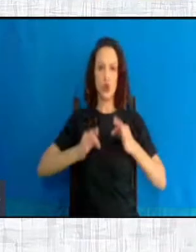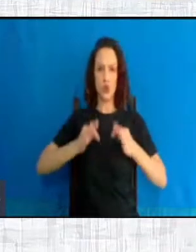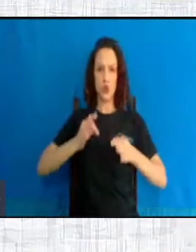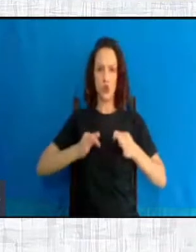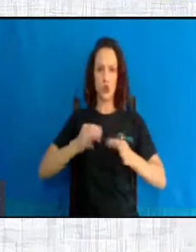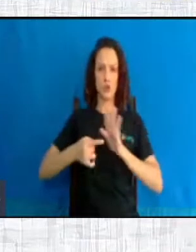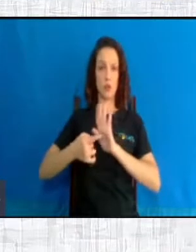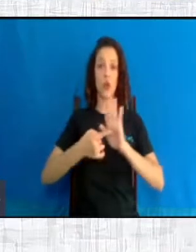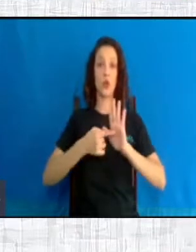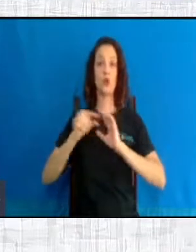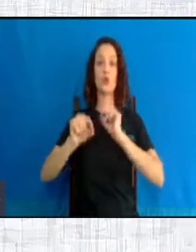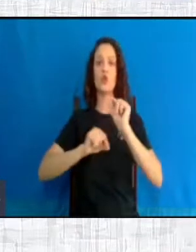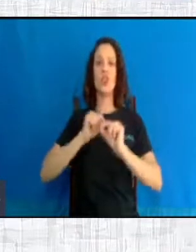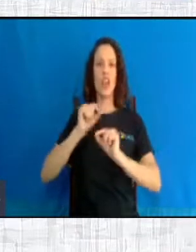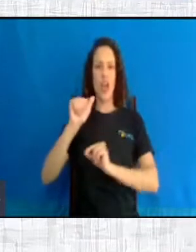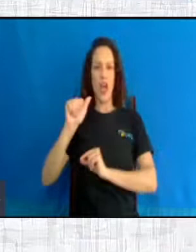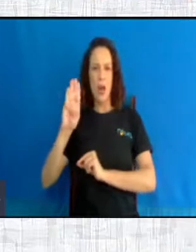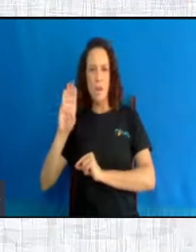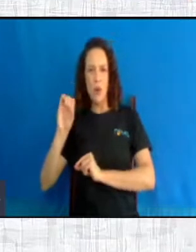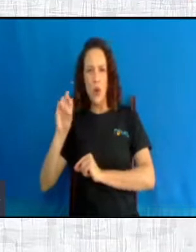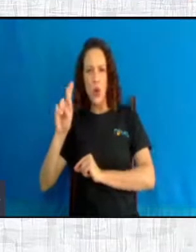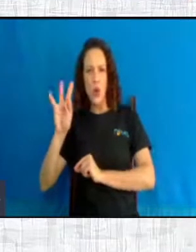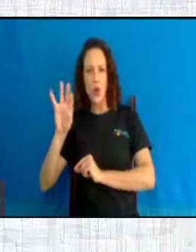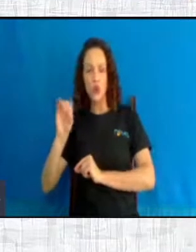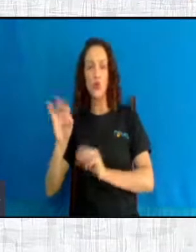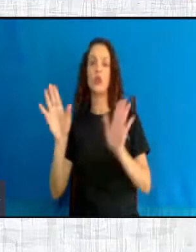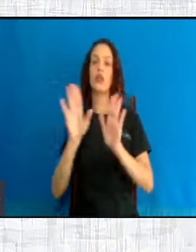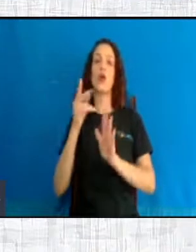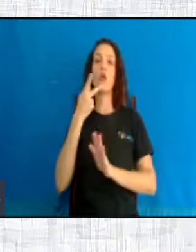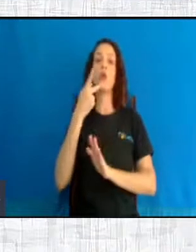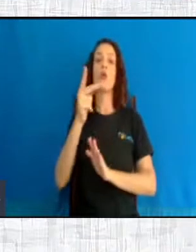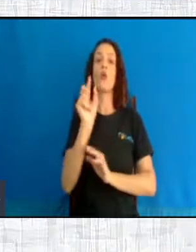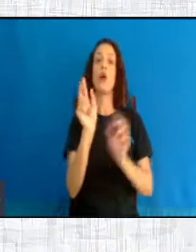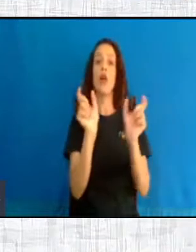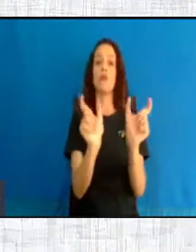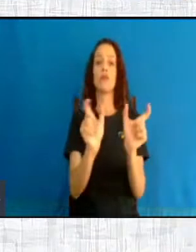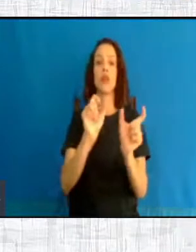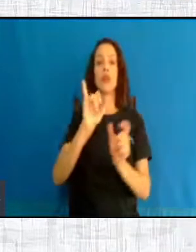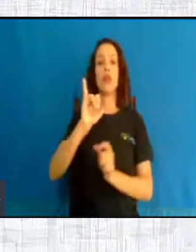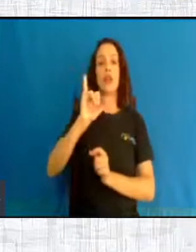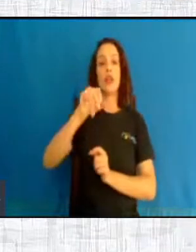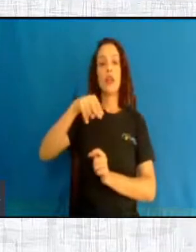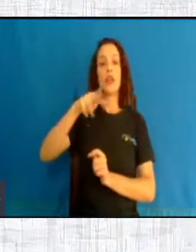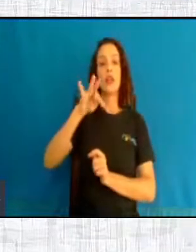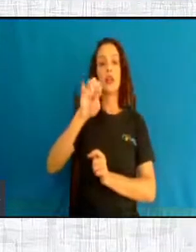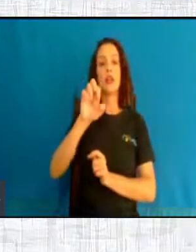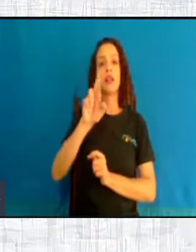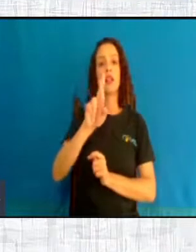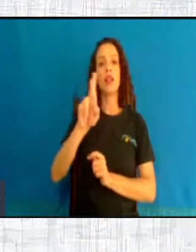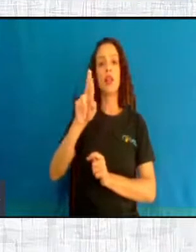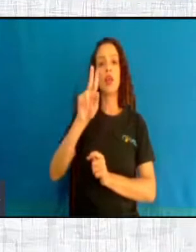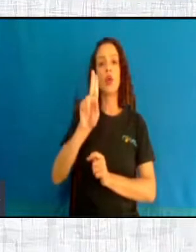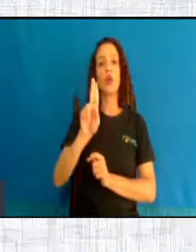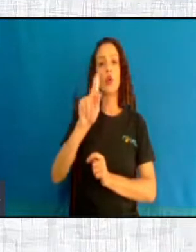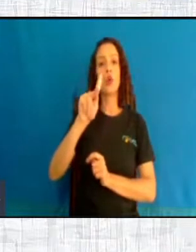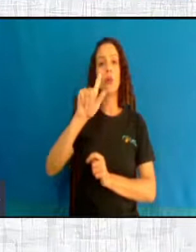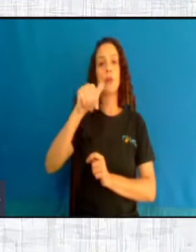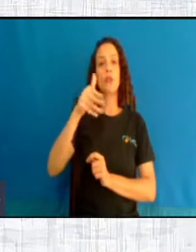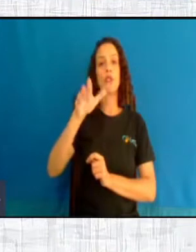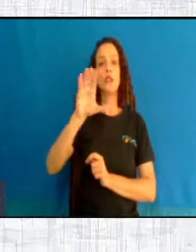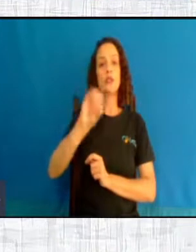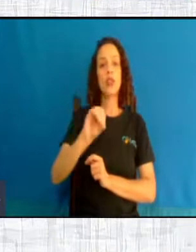assim, interrupção da gravidez. É um eufemismo, não é? Não, é interrupção antecipada da gravidez,